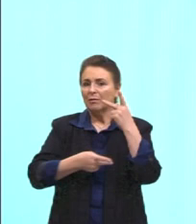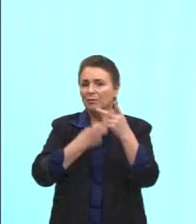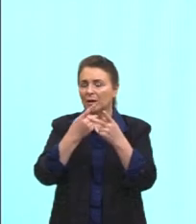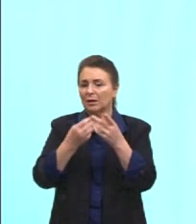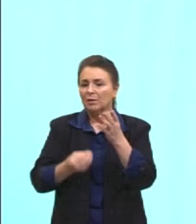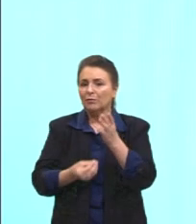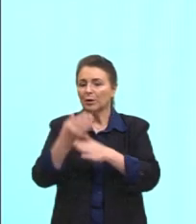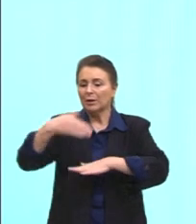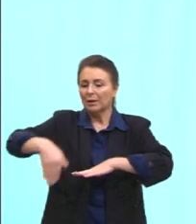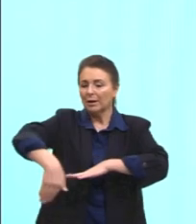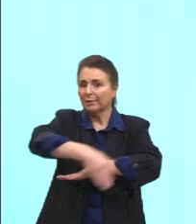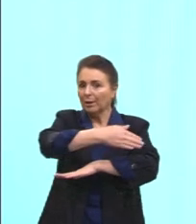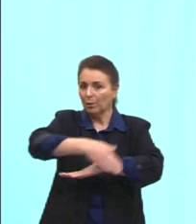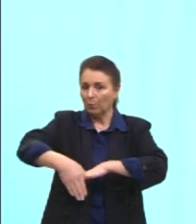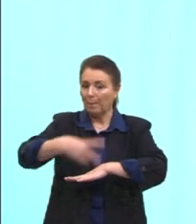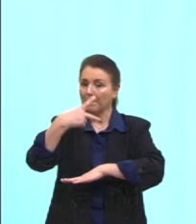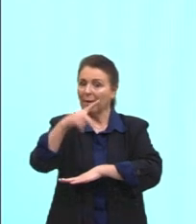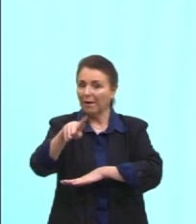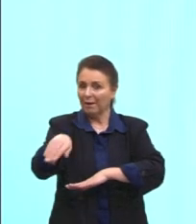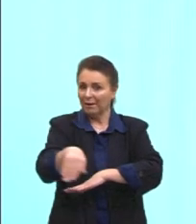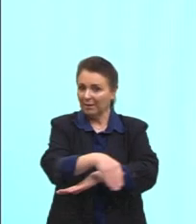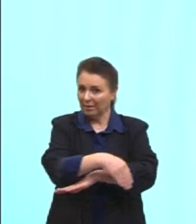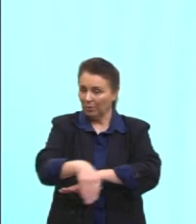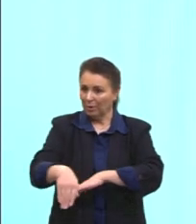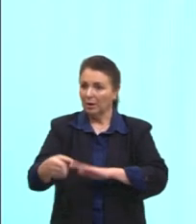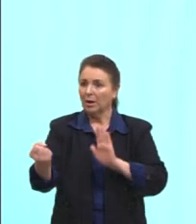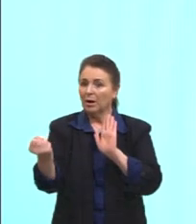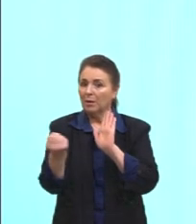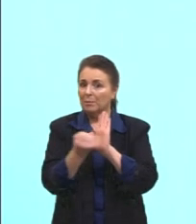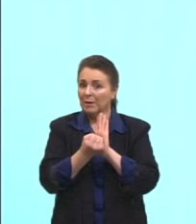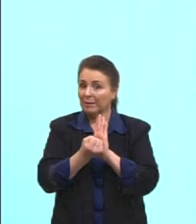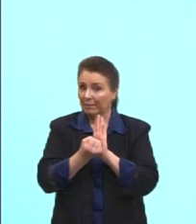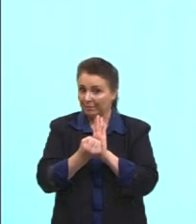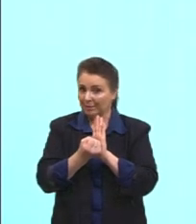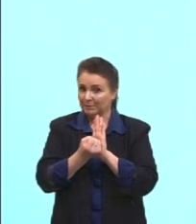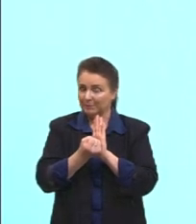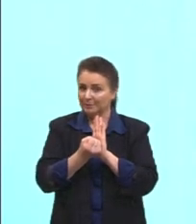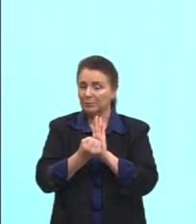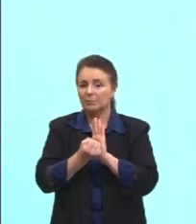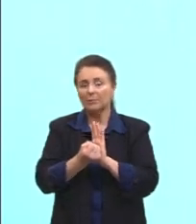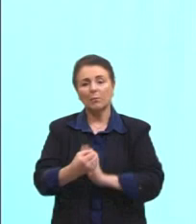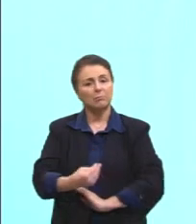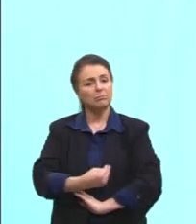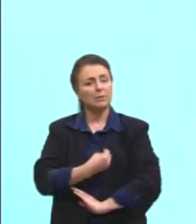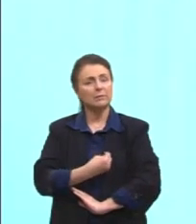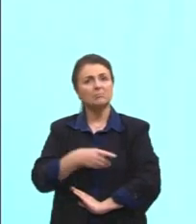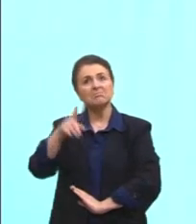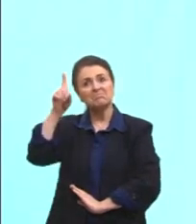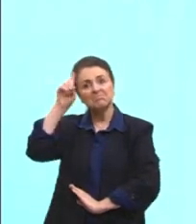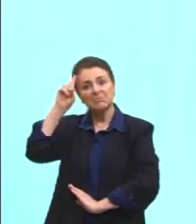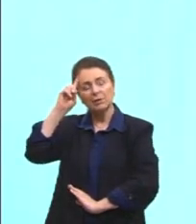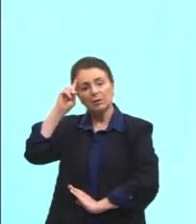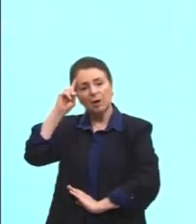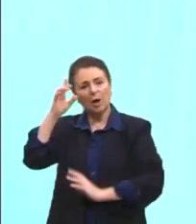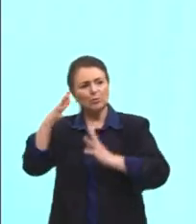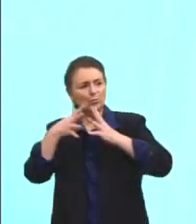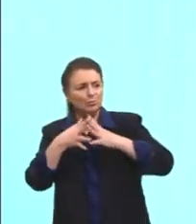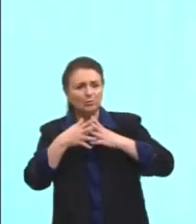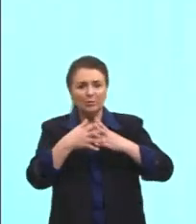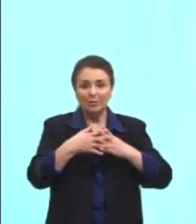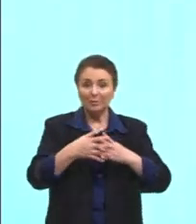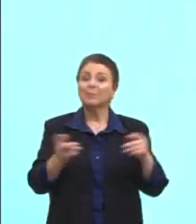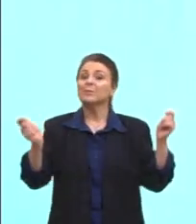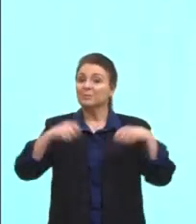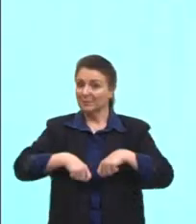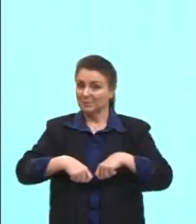ruas e para as ruas, marcadas, antes de tudo, pela vida cotidiana, seus conflitos e suas possibilidades,